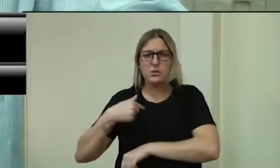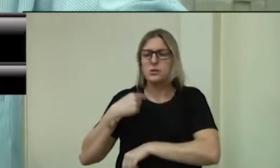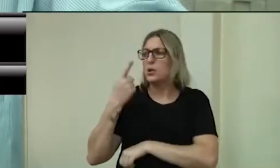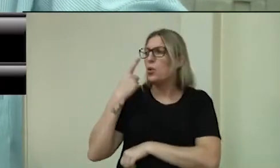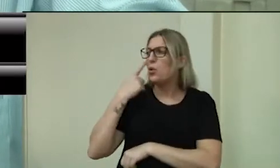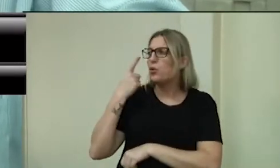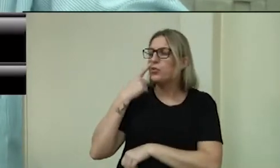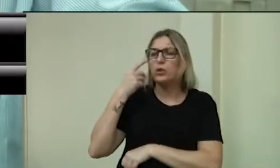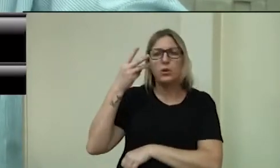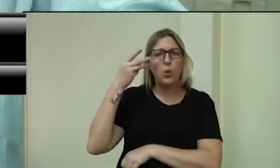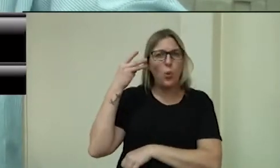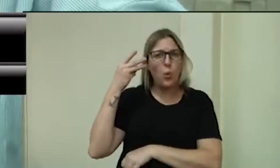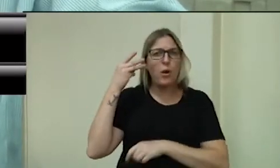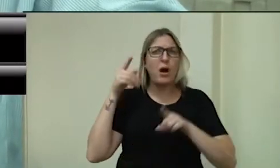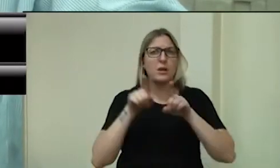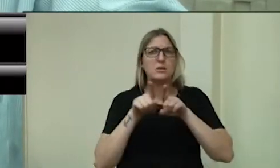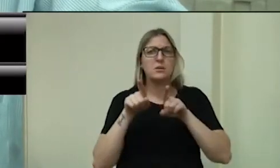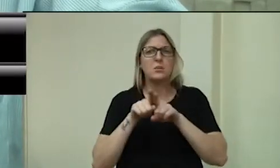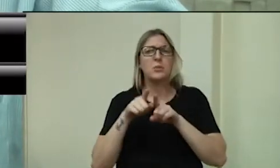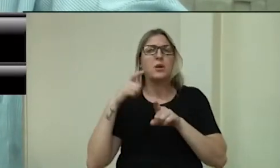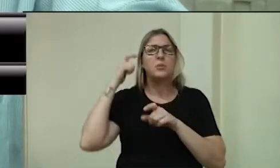rua Atílio Jardão,